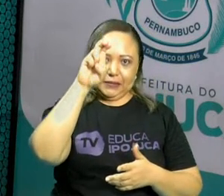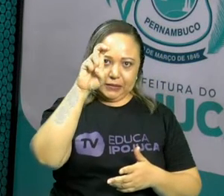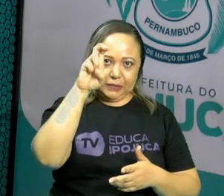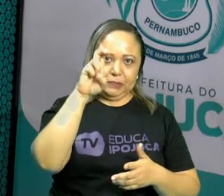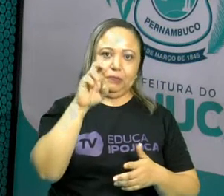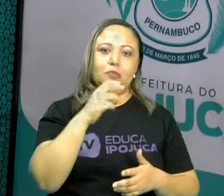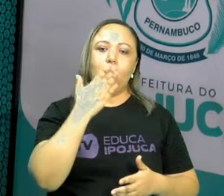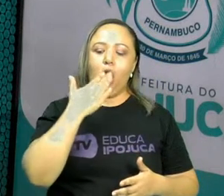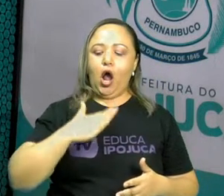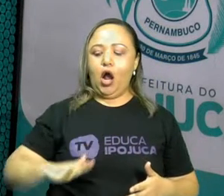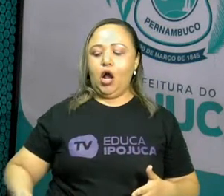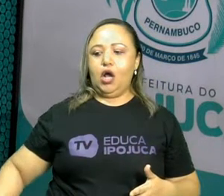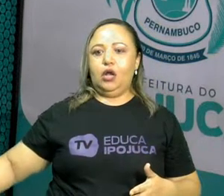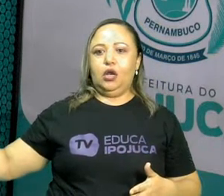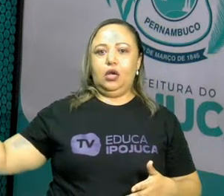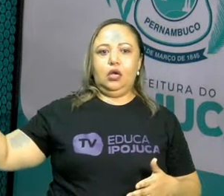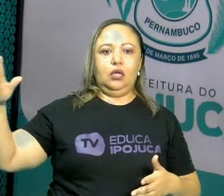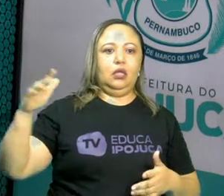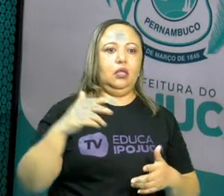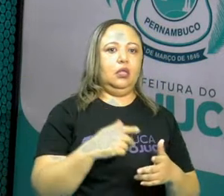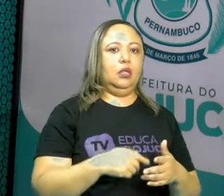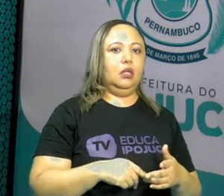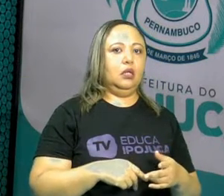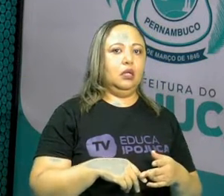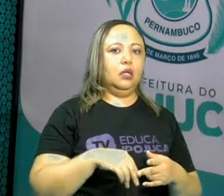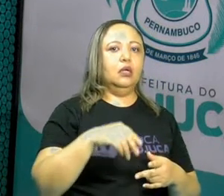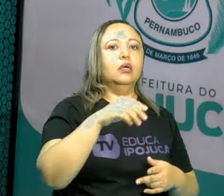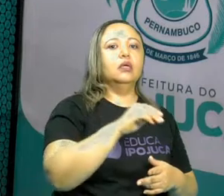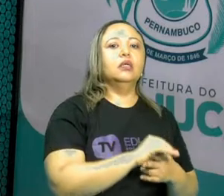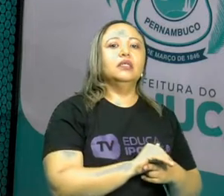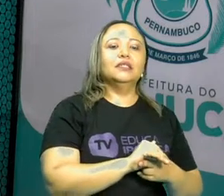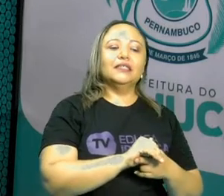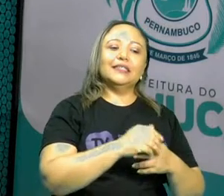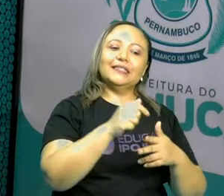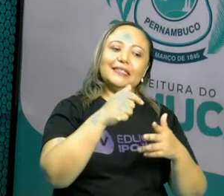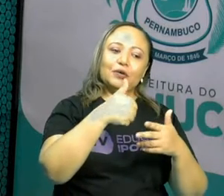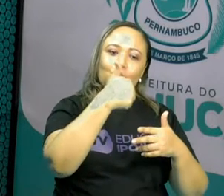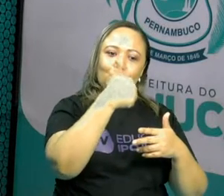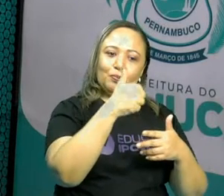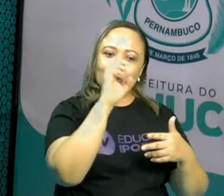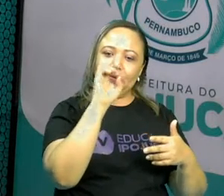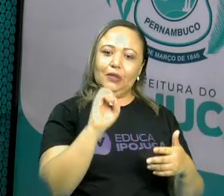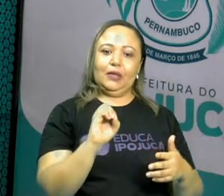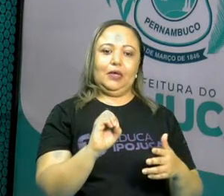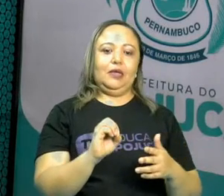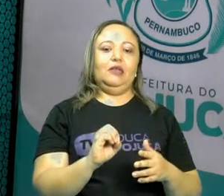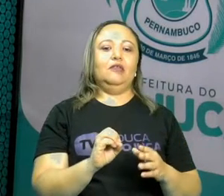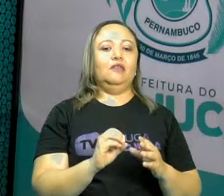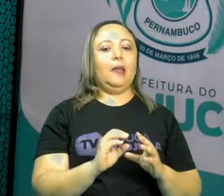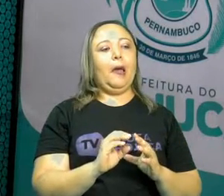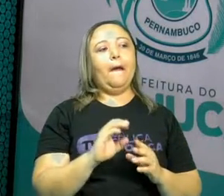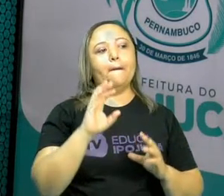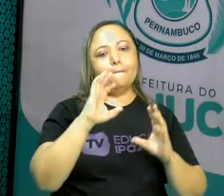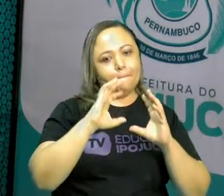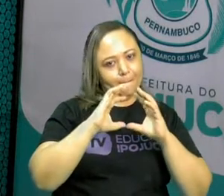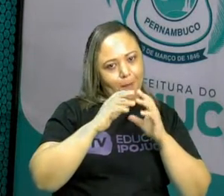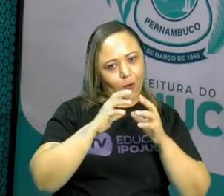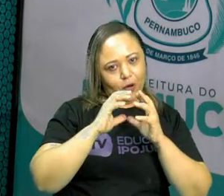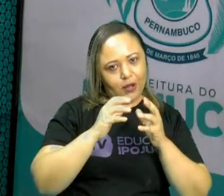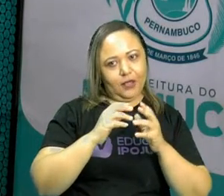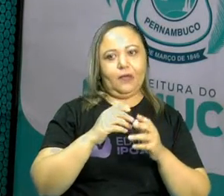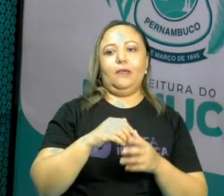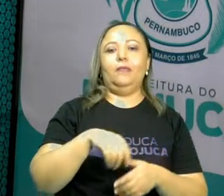5 crianças vão receber exatamente o valor de 10, a quantidade de 10 bolinhas. Mas ainda podemos